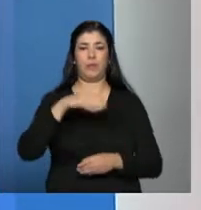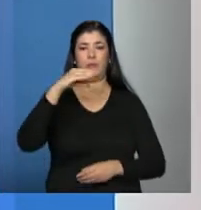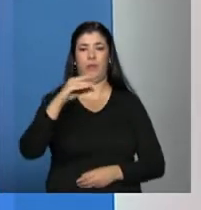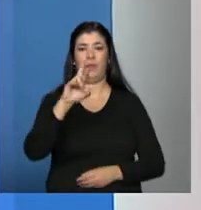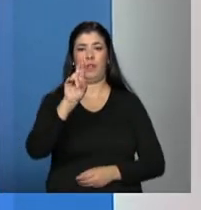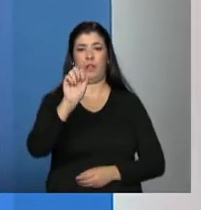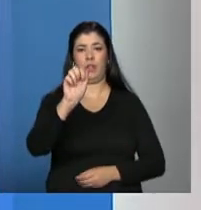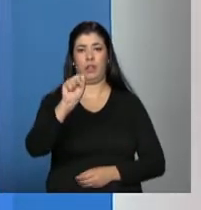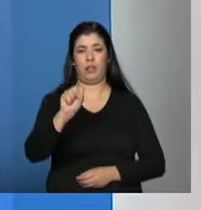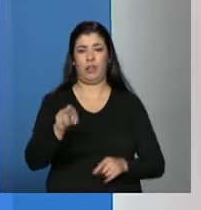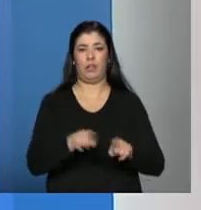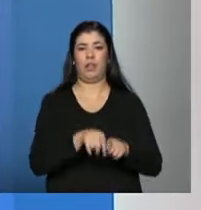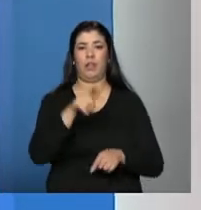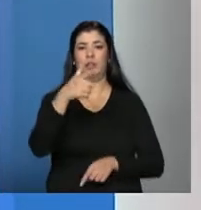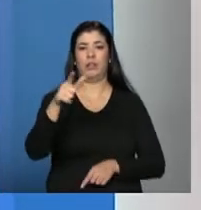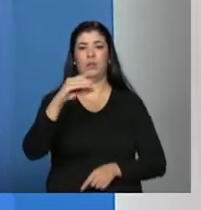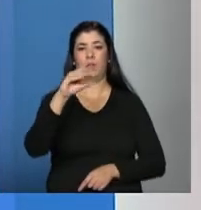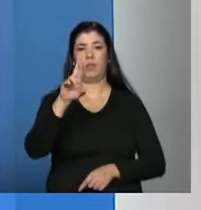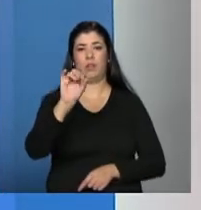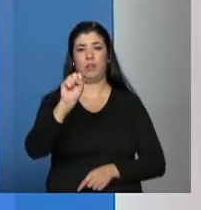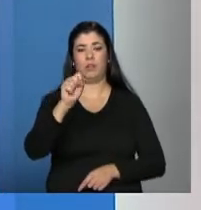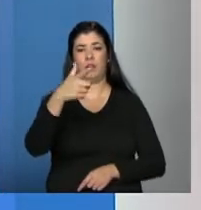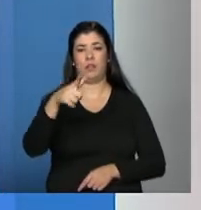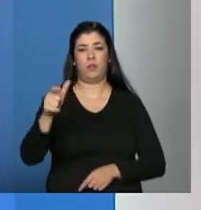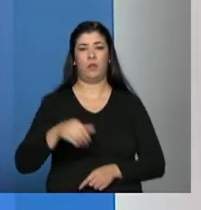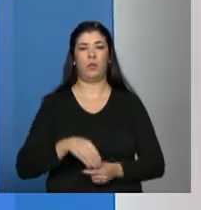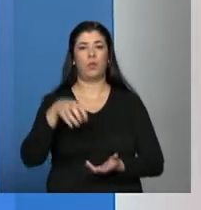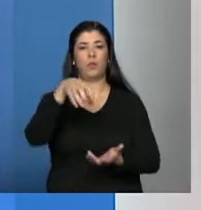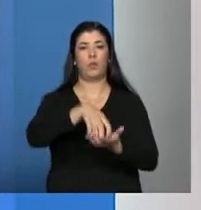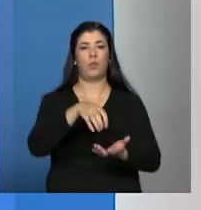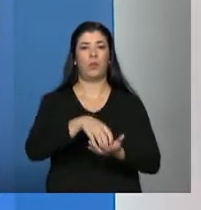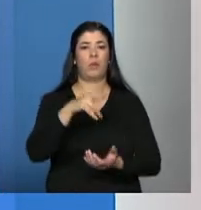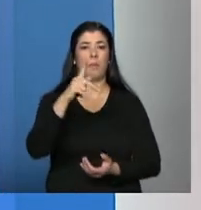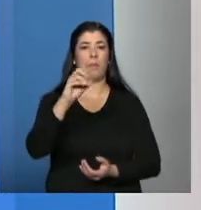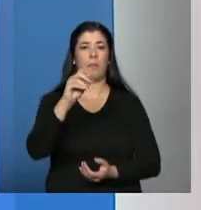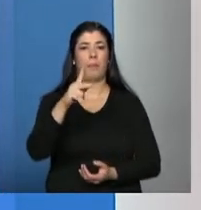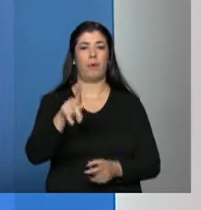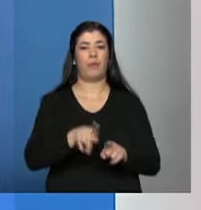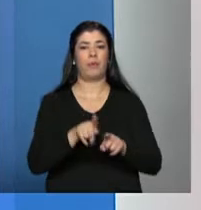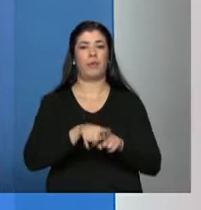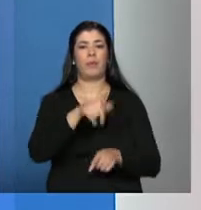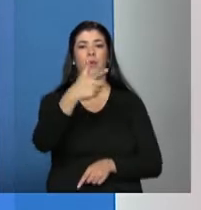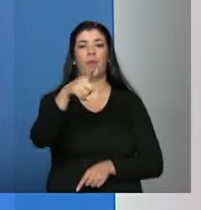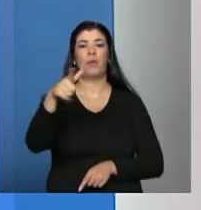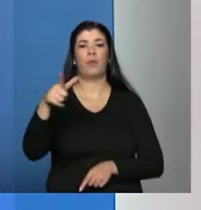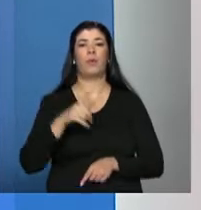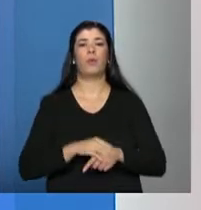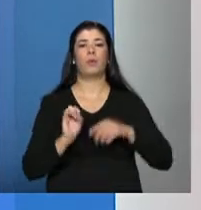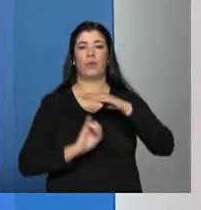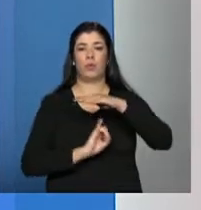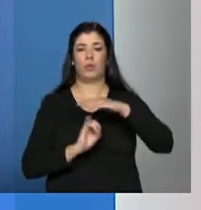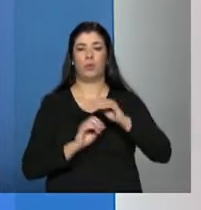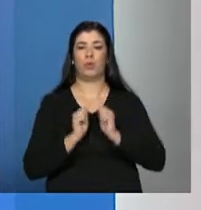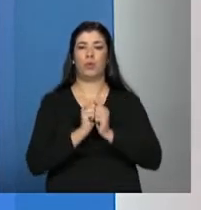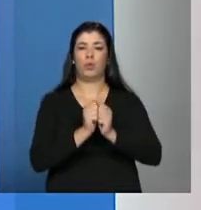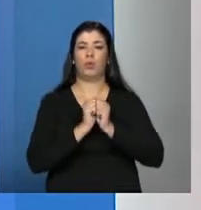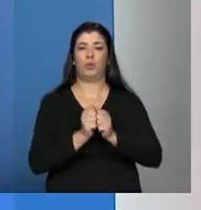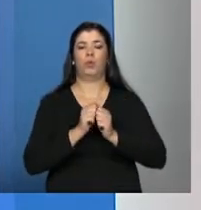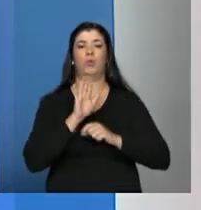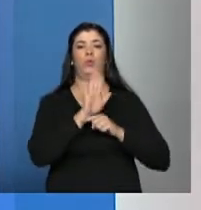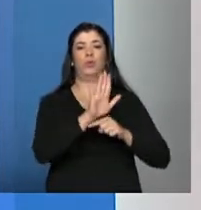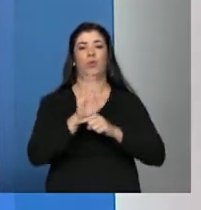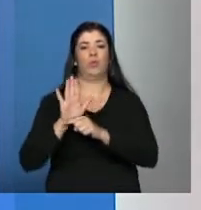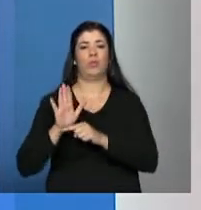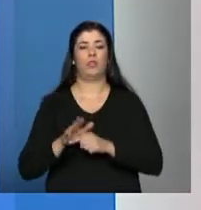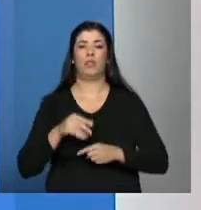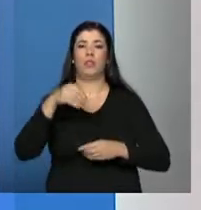CREA, Centro Pop, mas também as unidades que são de atendimento das entidades socioassistenciais. Então são entidades